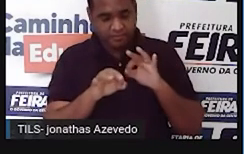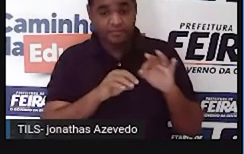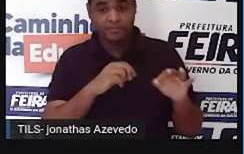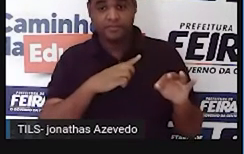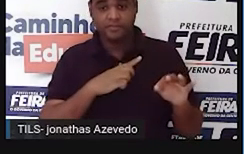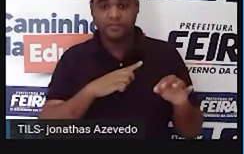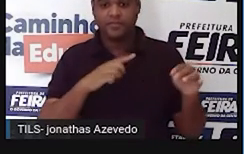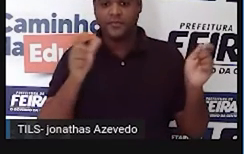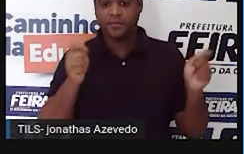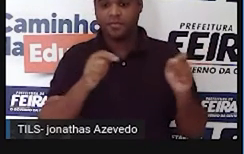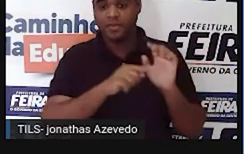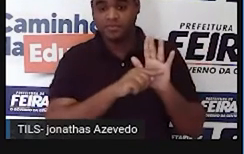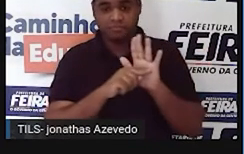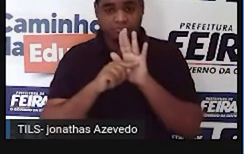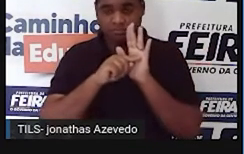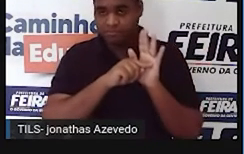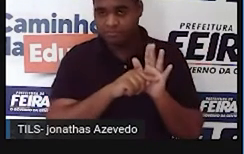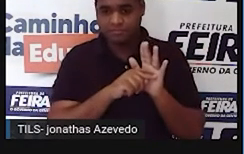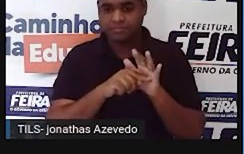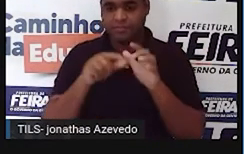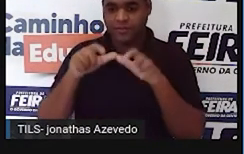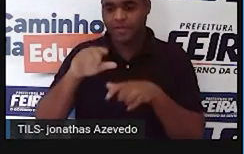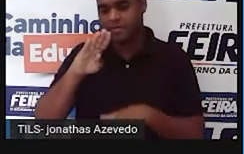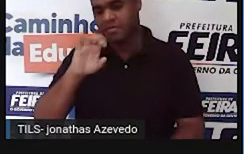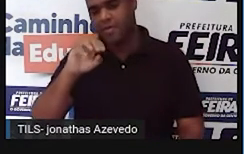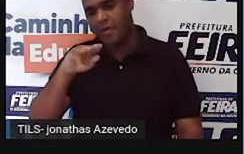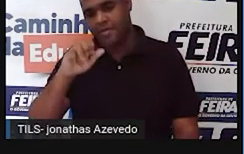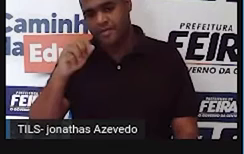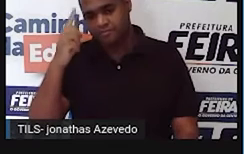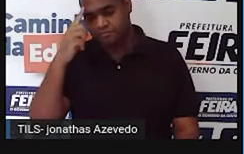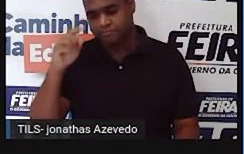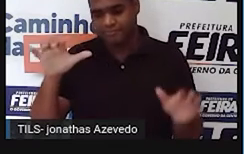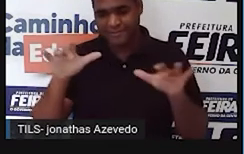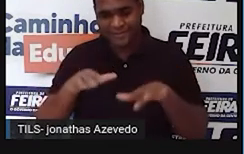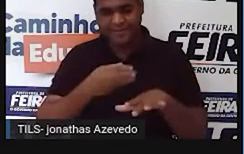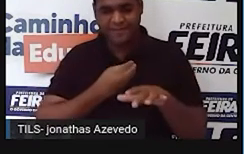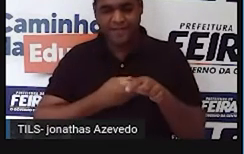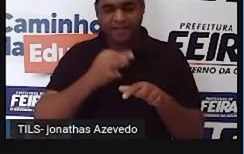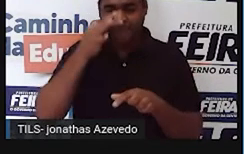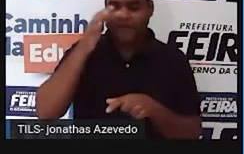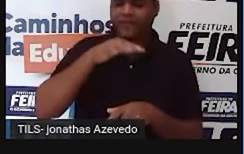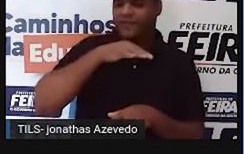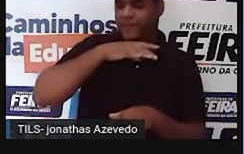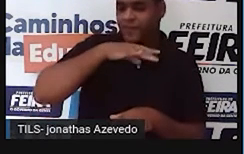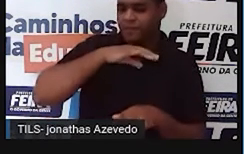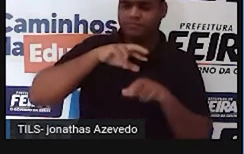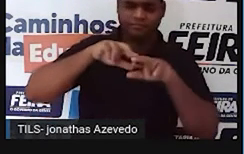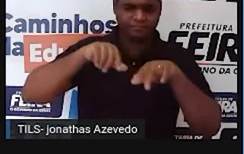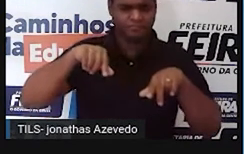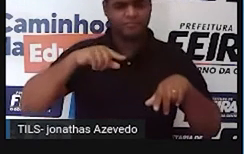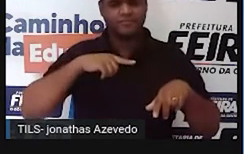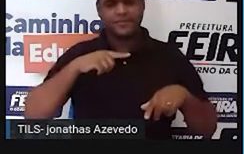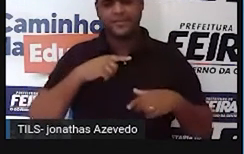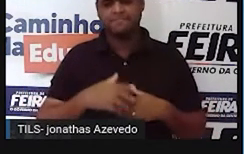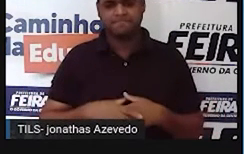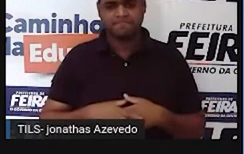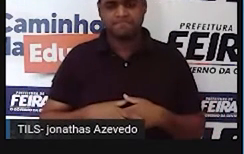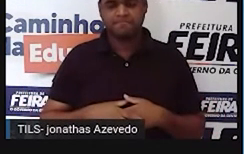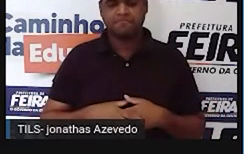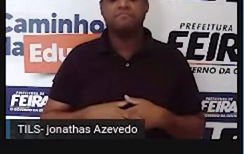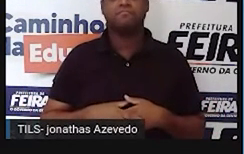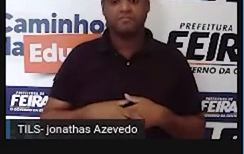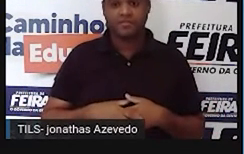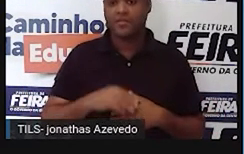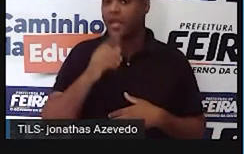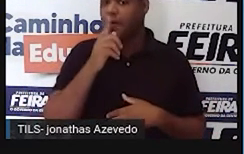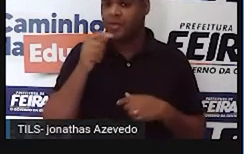para poder ajudar o bioma a continuar existindo ali. E por que a gente tem que se preocupar? Porque muita água que a gente